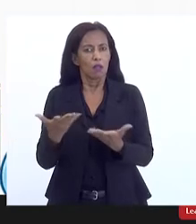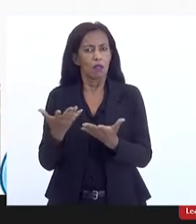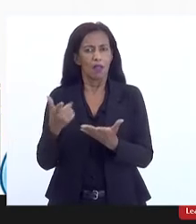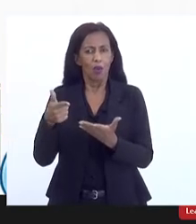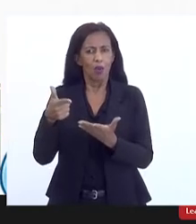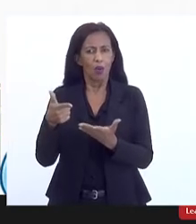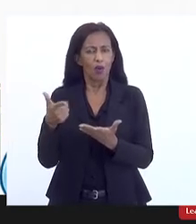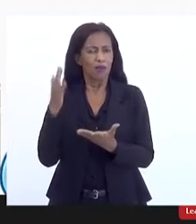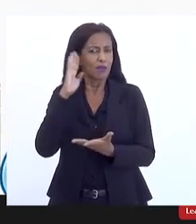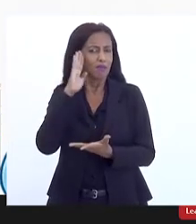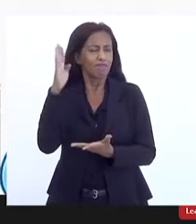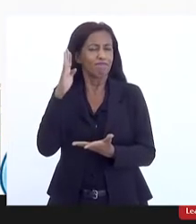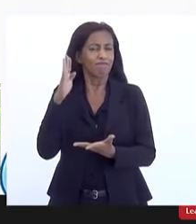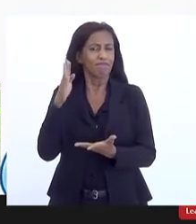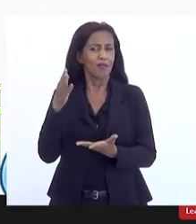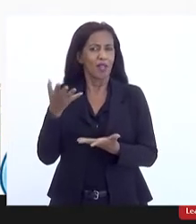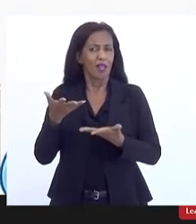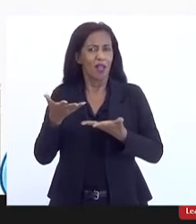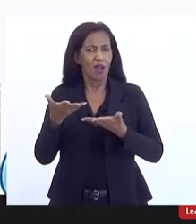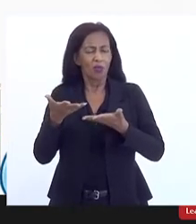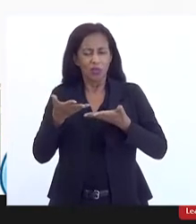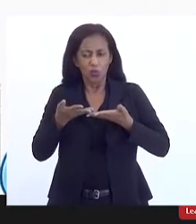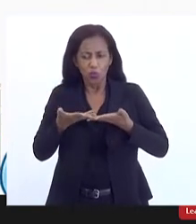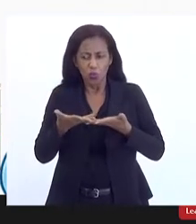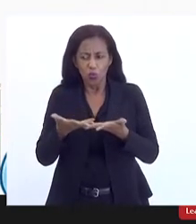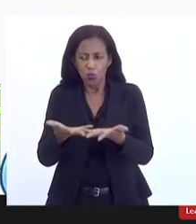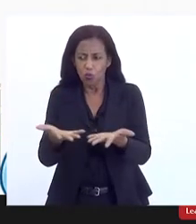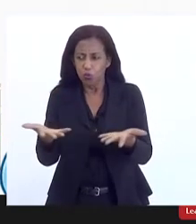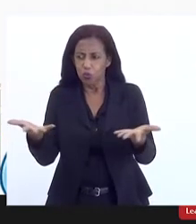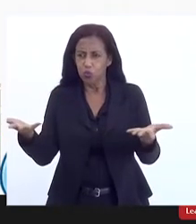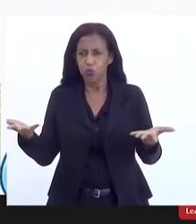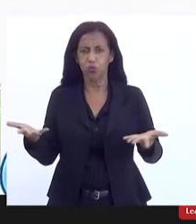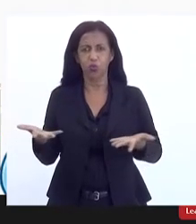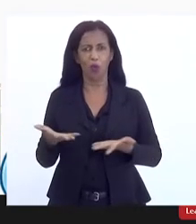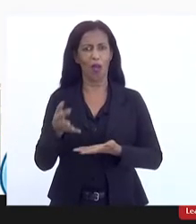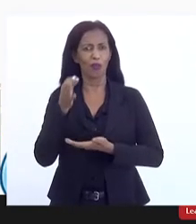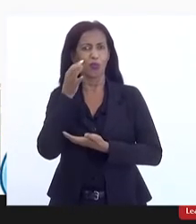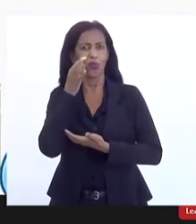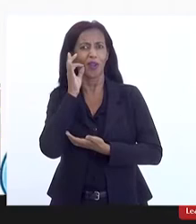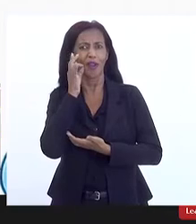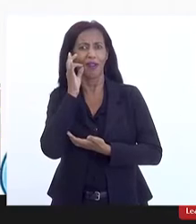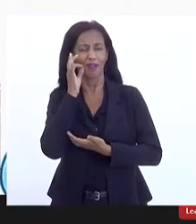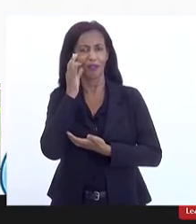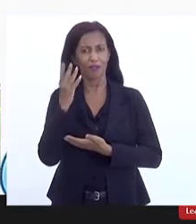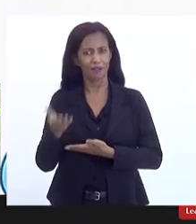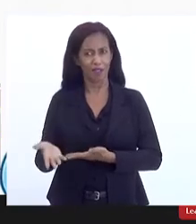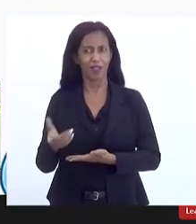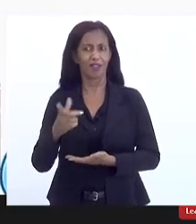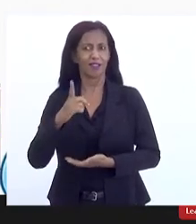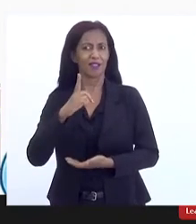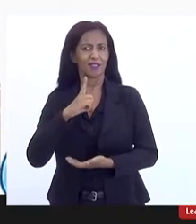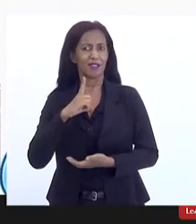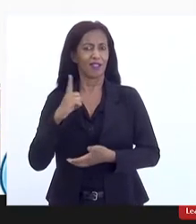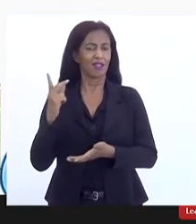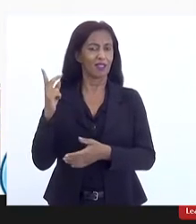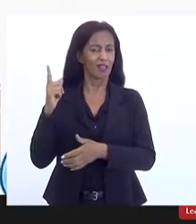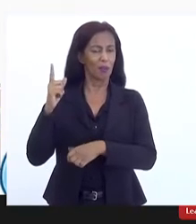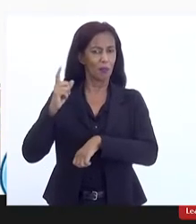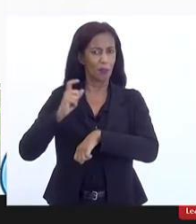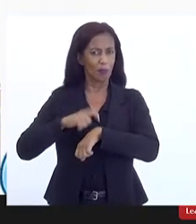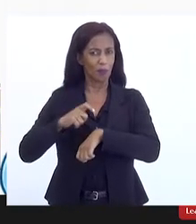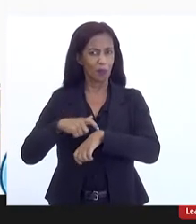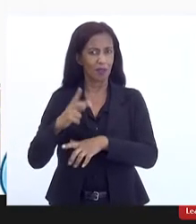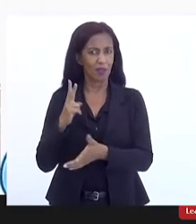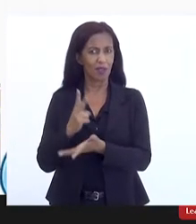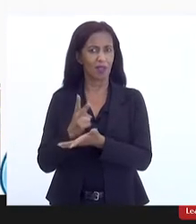berço de toda a era do ciclo econômico do café ela ao mesmo tempo que gerou